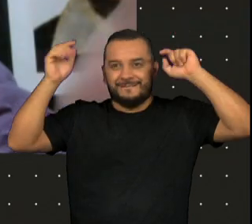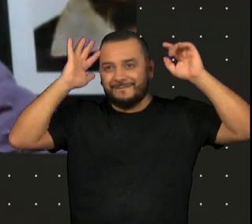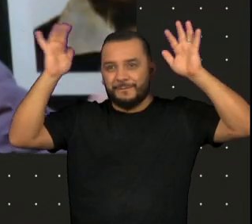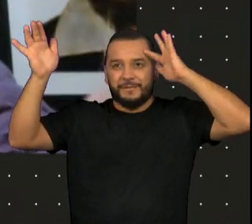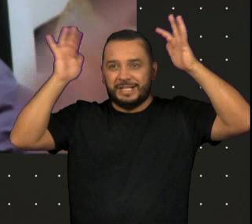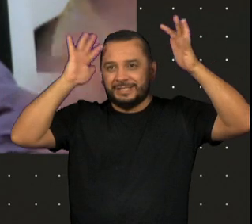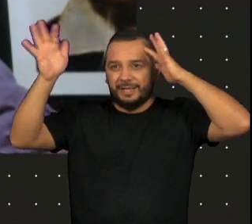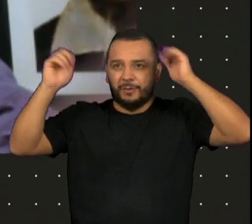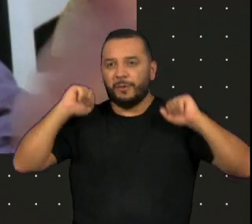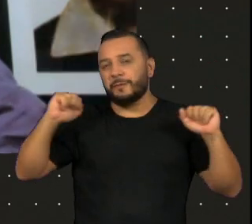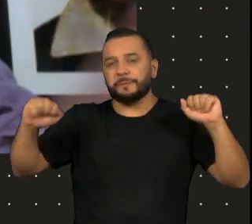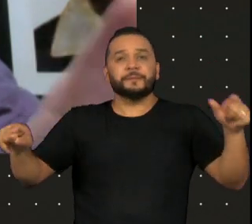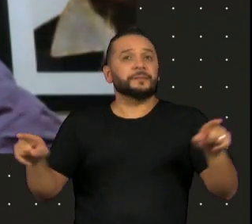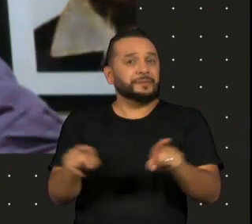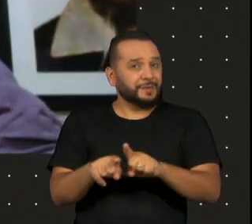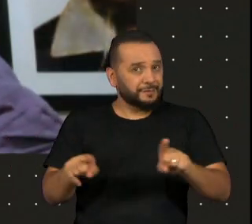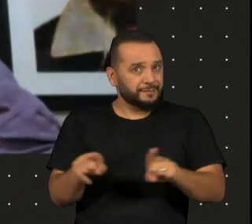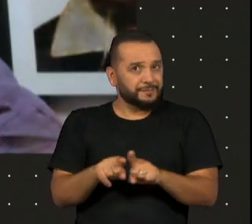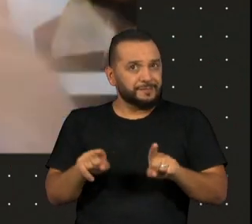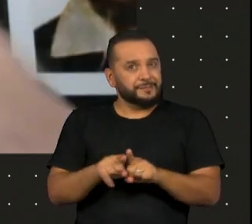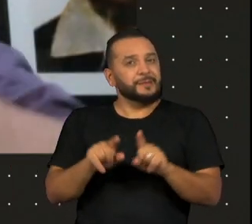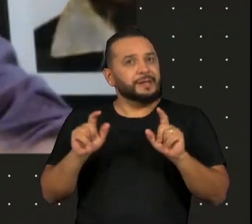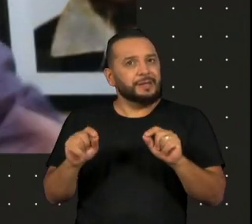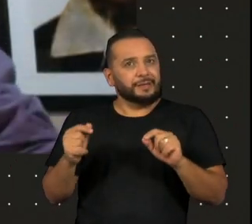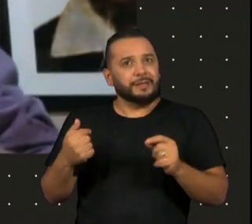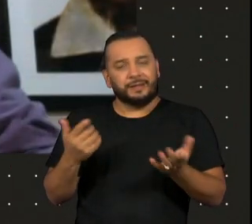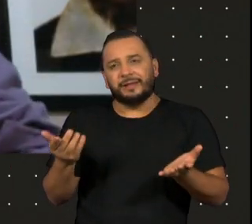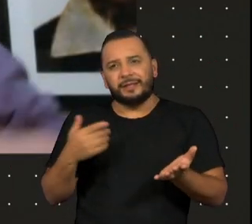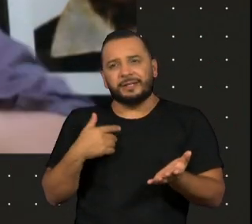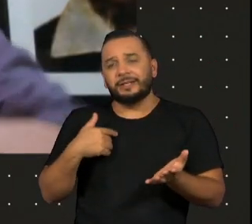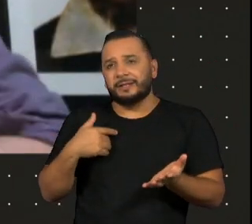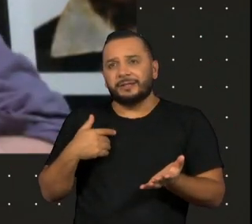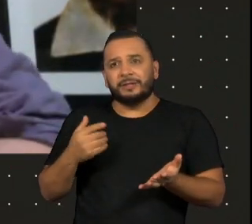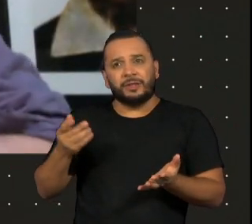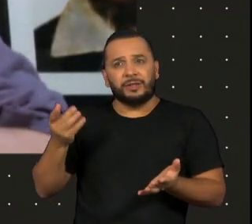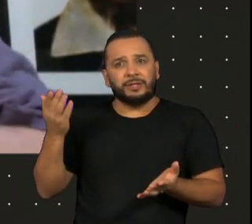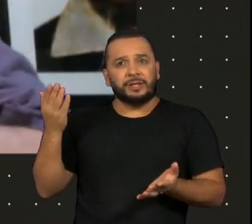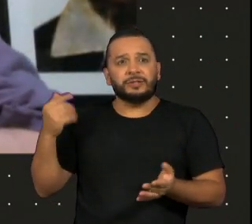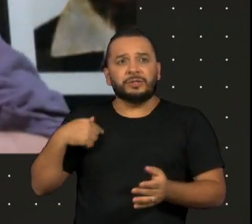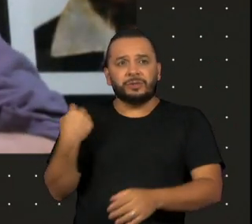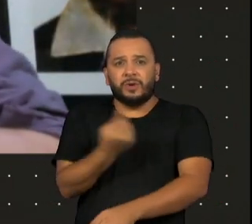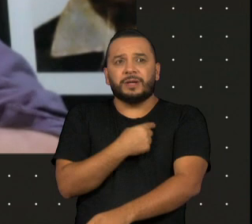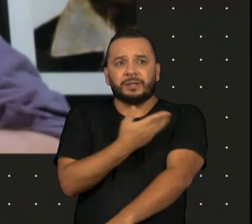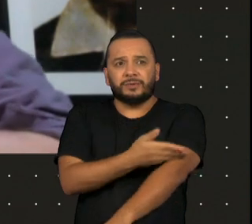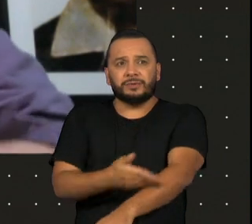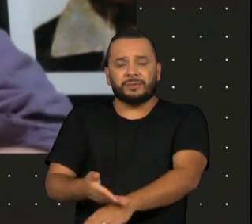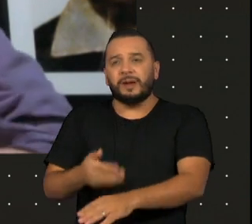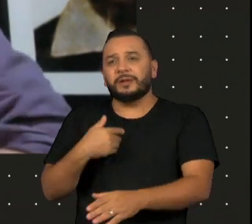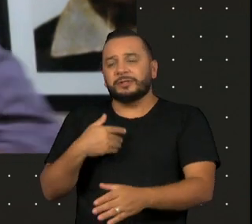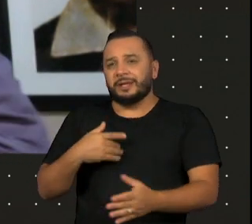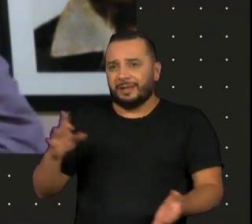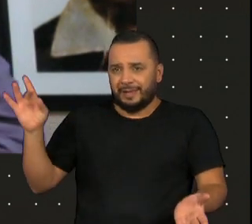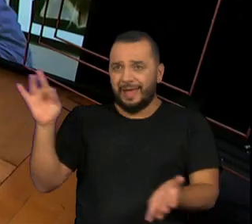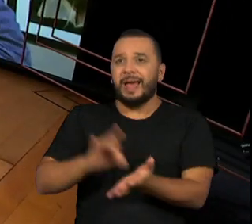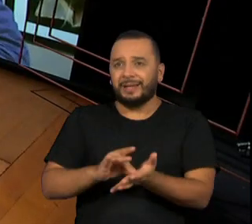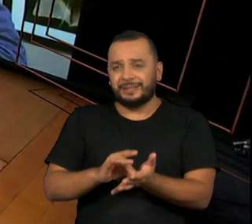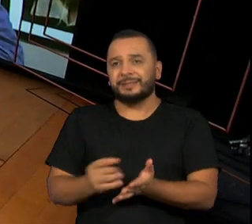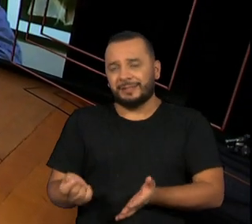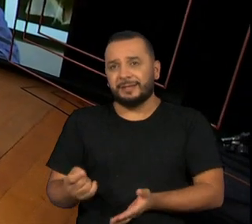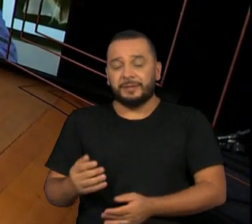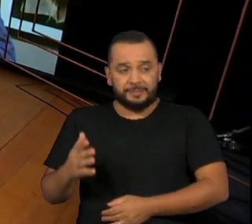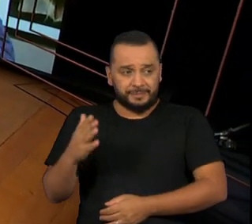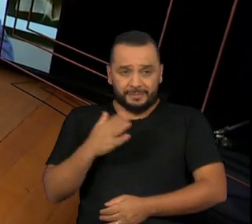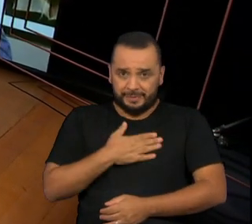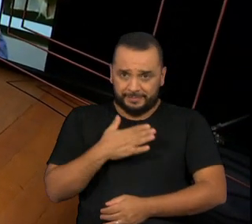margens do realismo socialista que a gente, de alguma forma, estava um pouco formado. E isso foi, para mim,